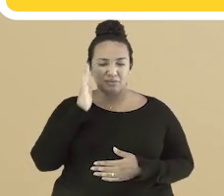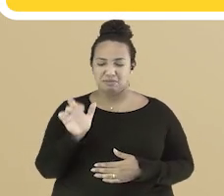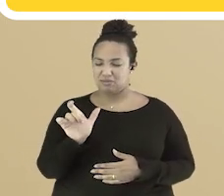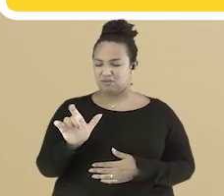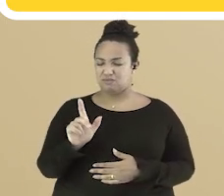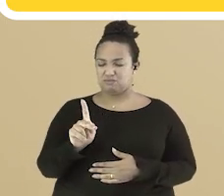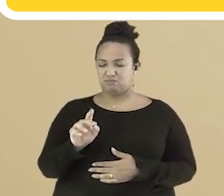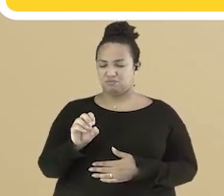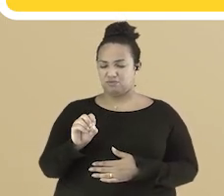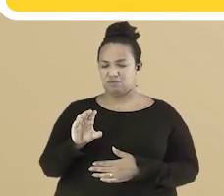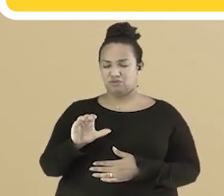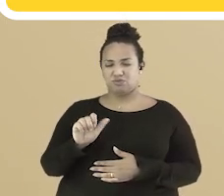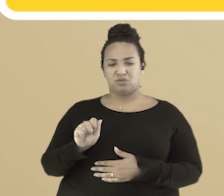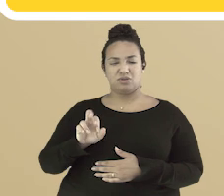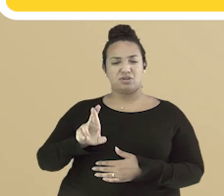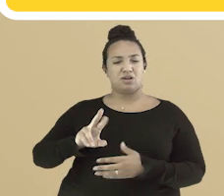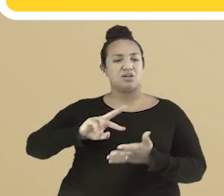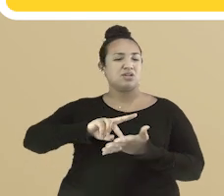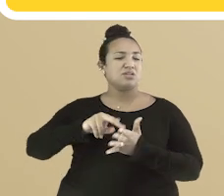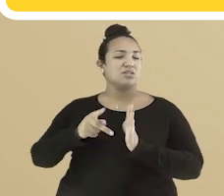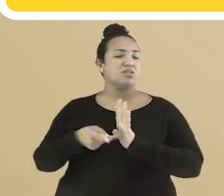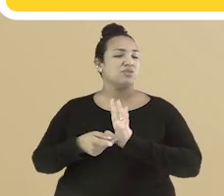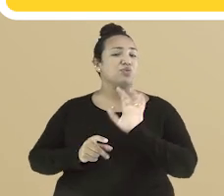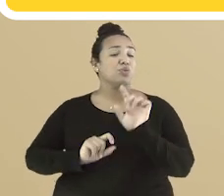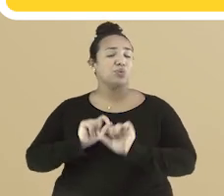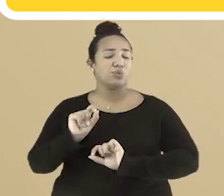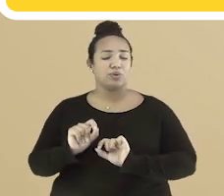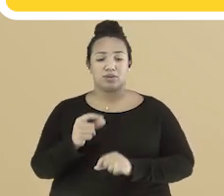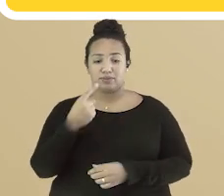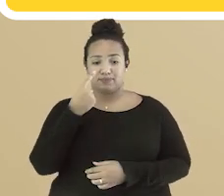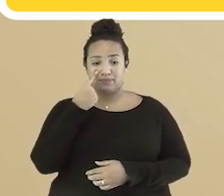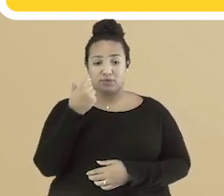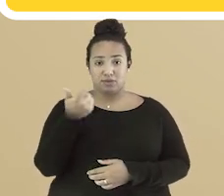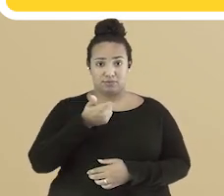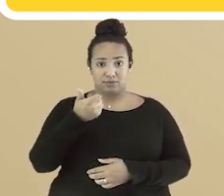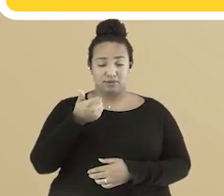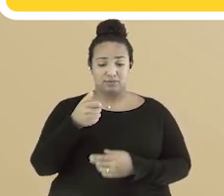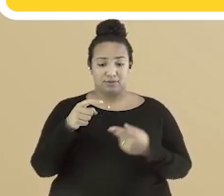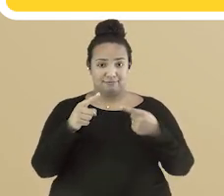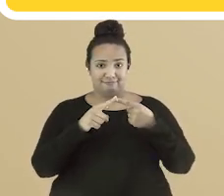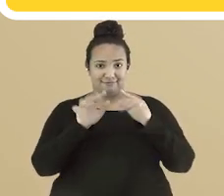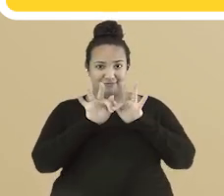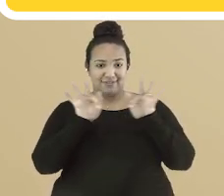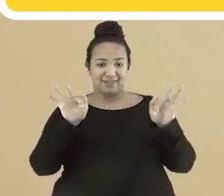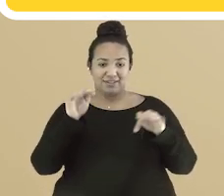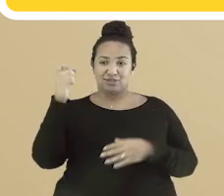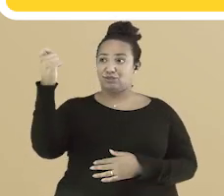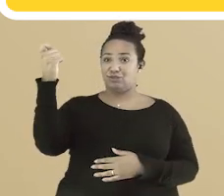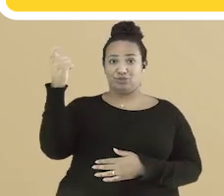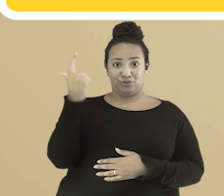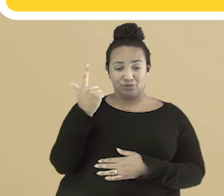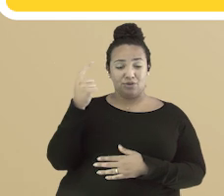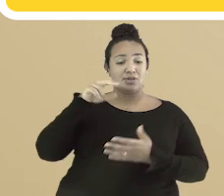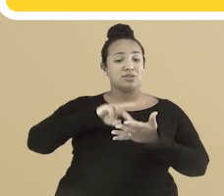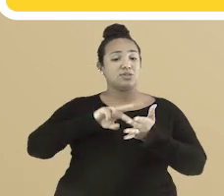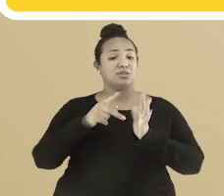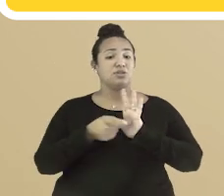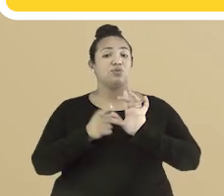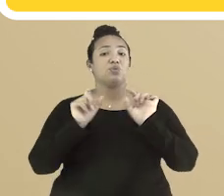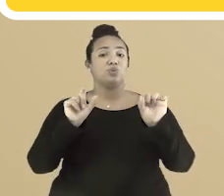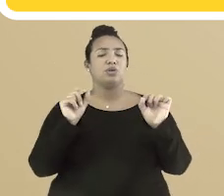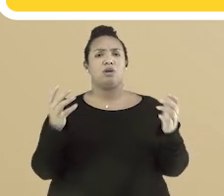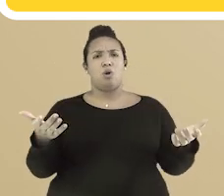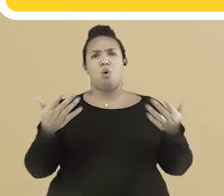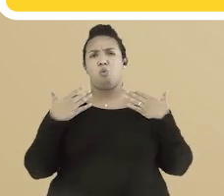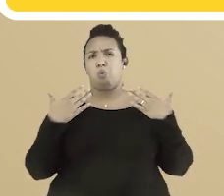sabe o que significa pocar em cada exemplo dado? No exemplo, o sol pocou no domingo, significa que o